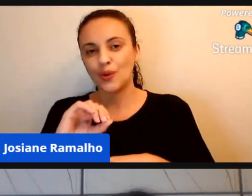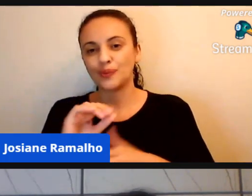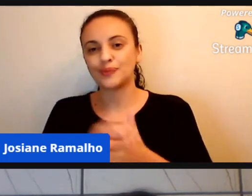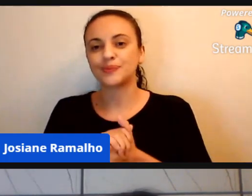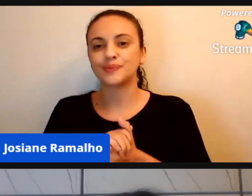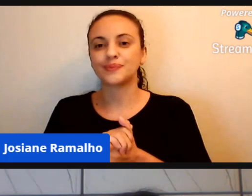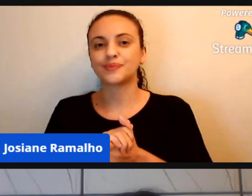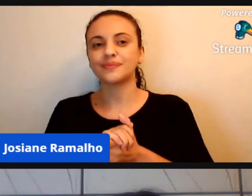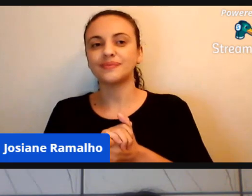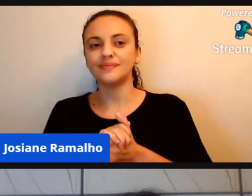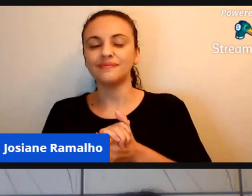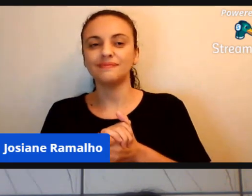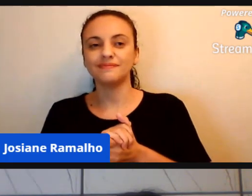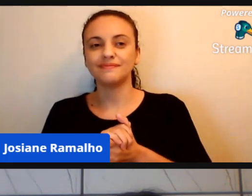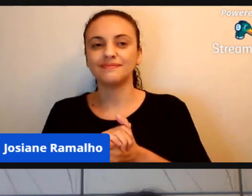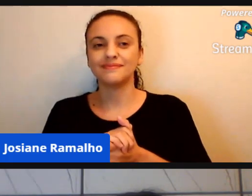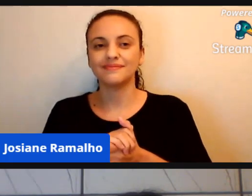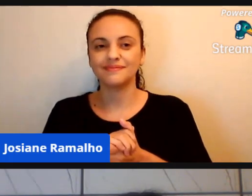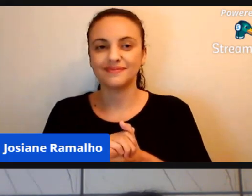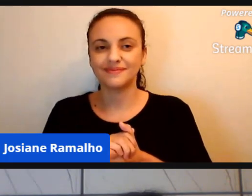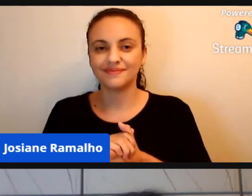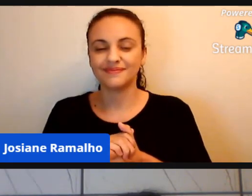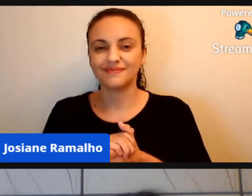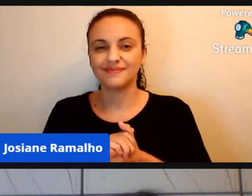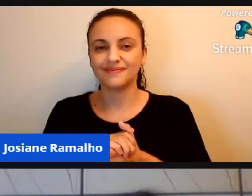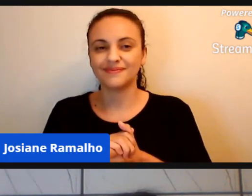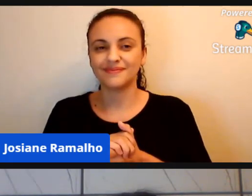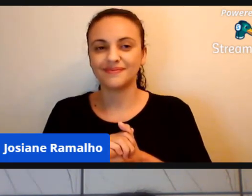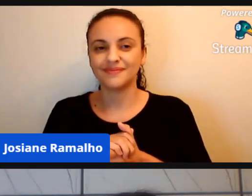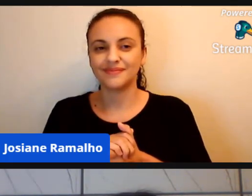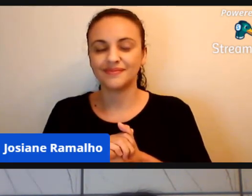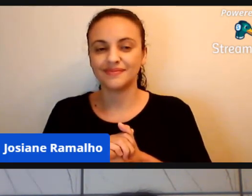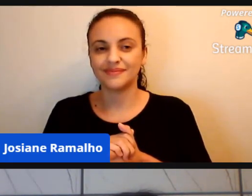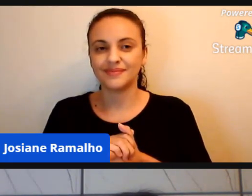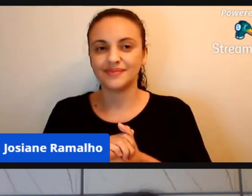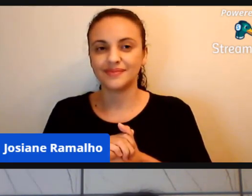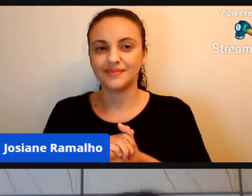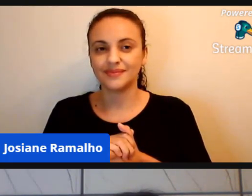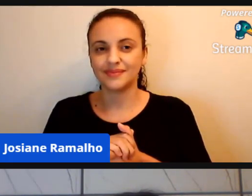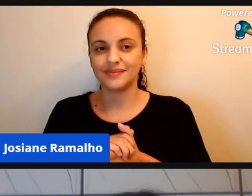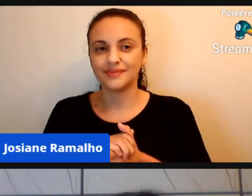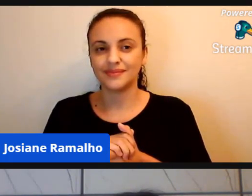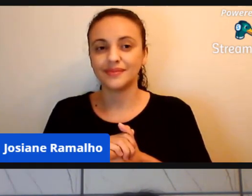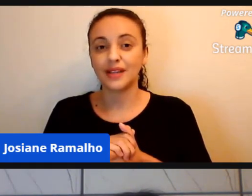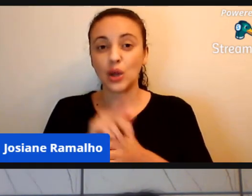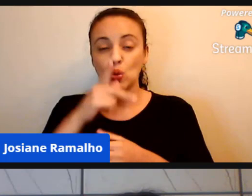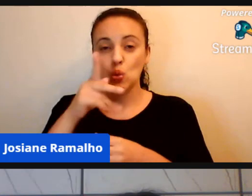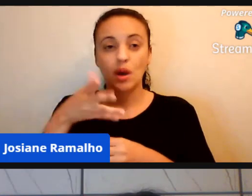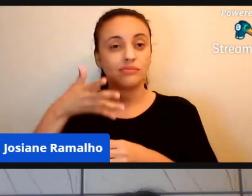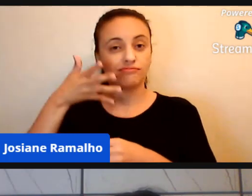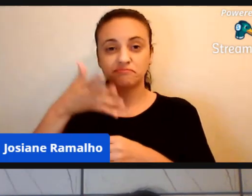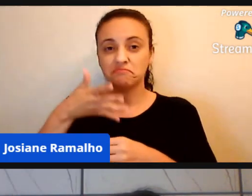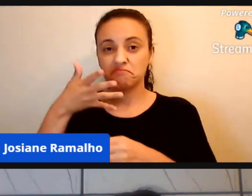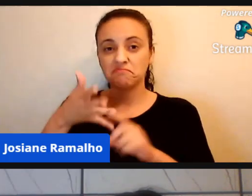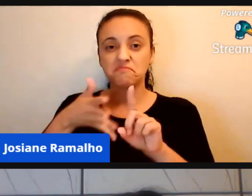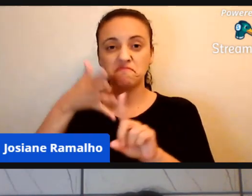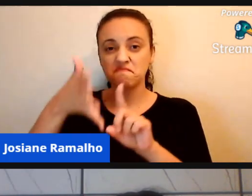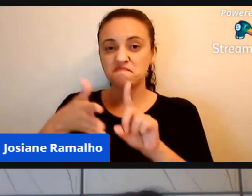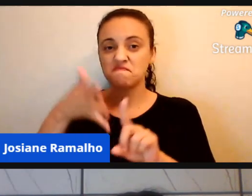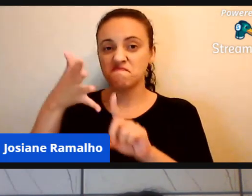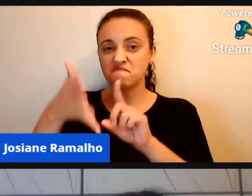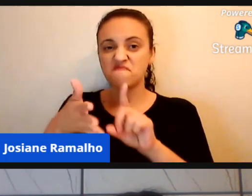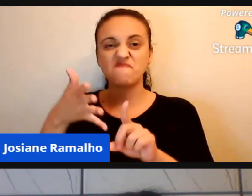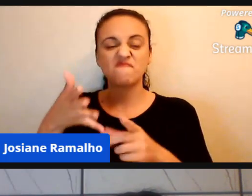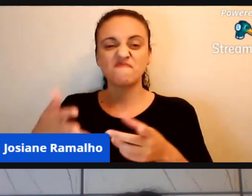fala do senhor foi, a sua